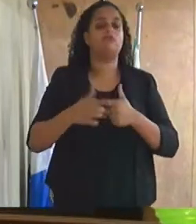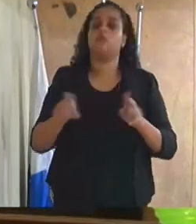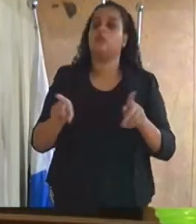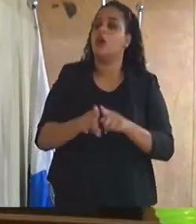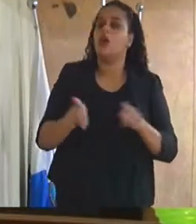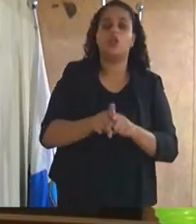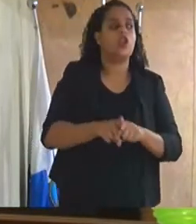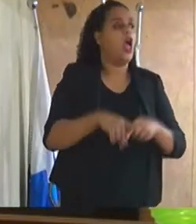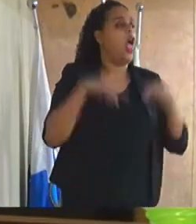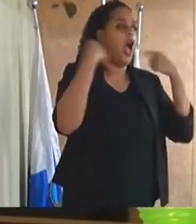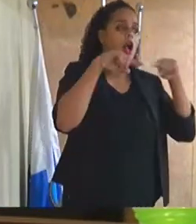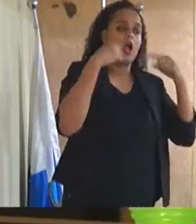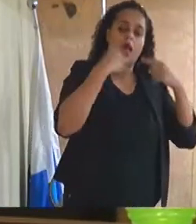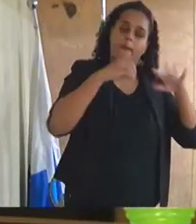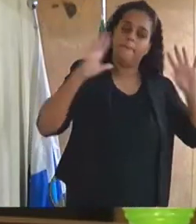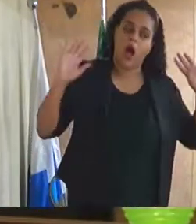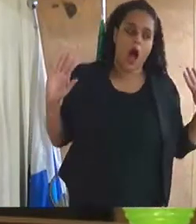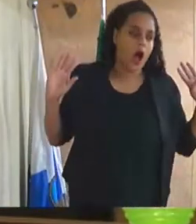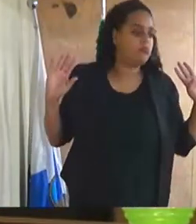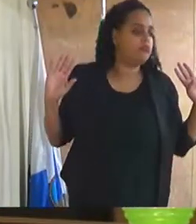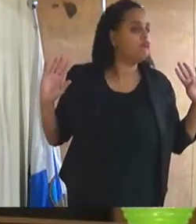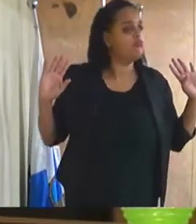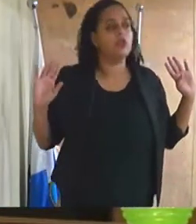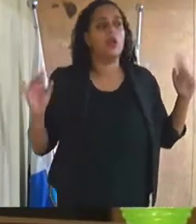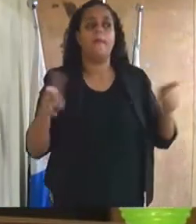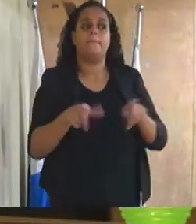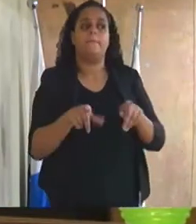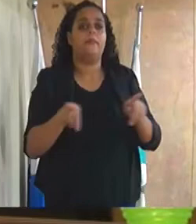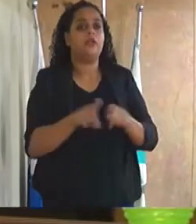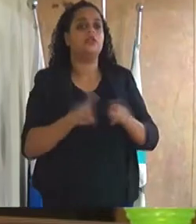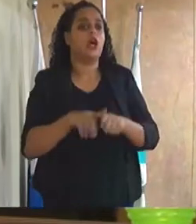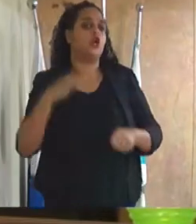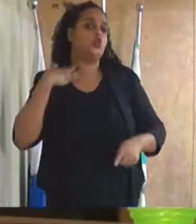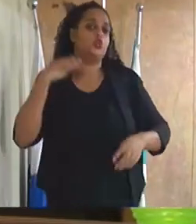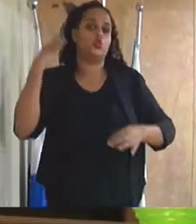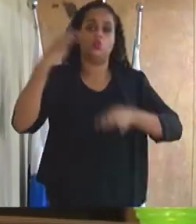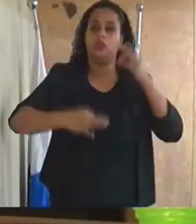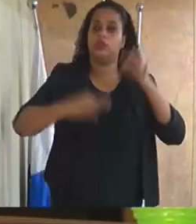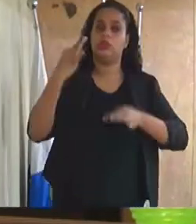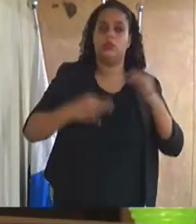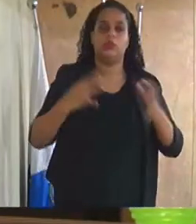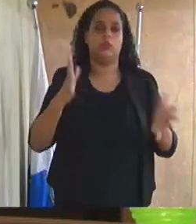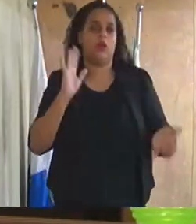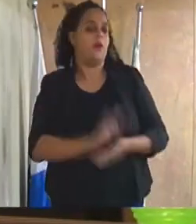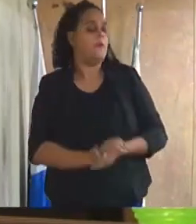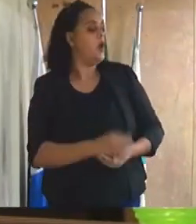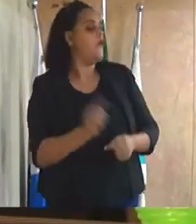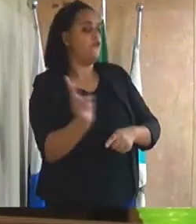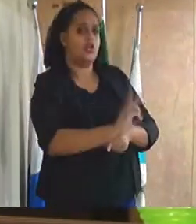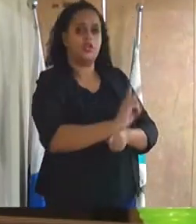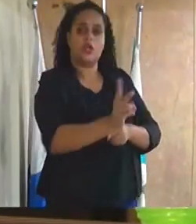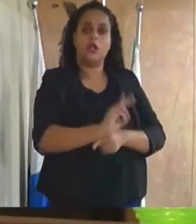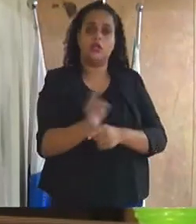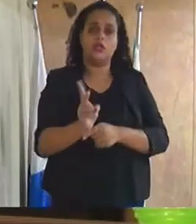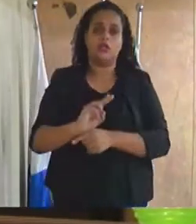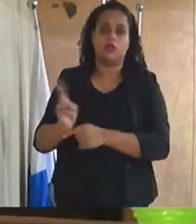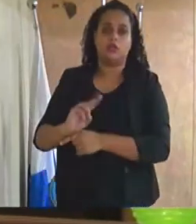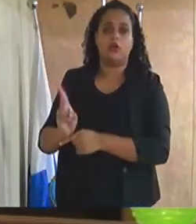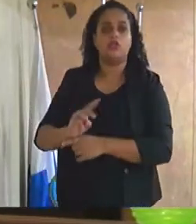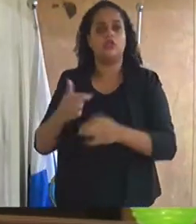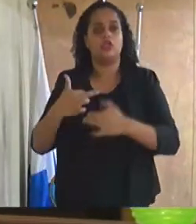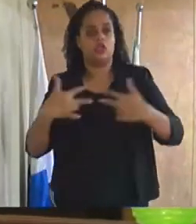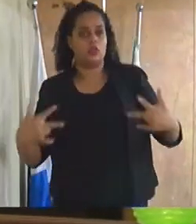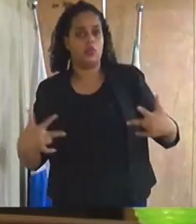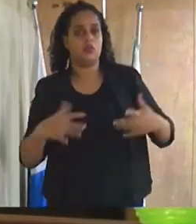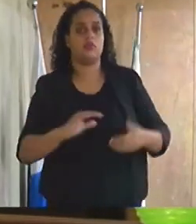e na verdade existe a justiça para fiscalizar essas questões.